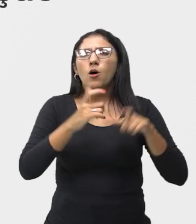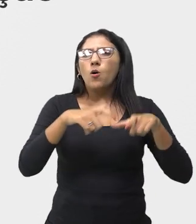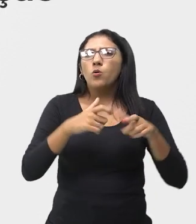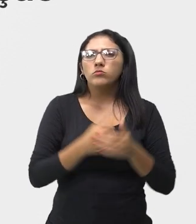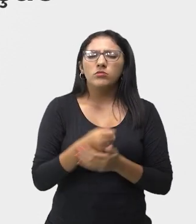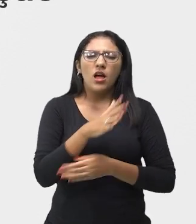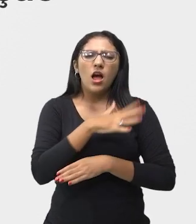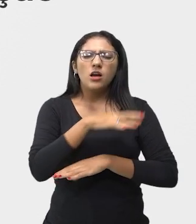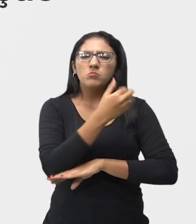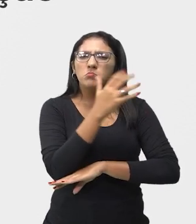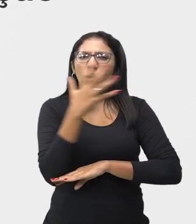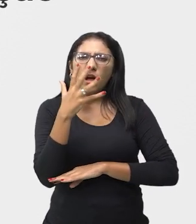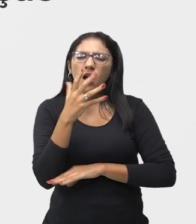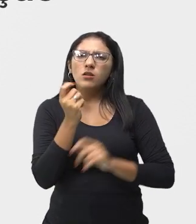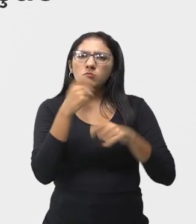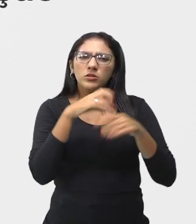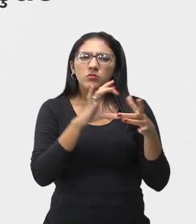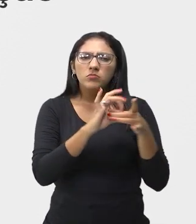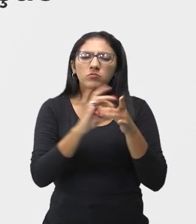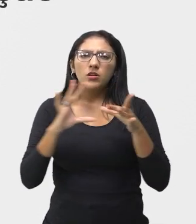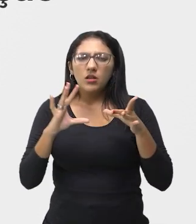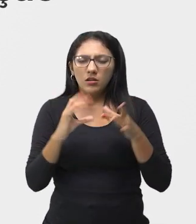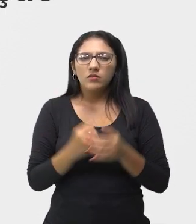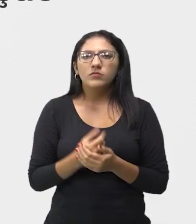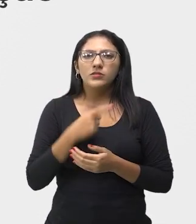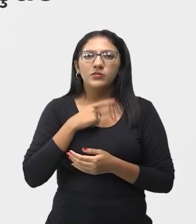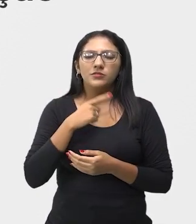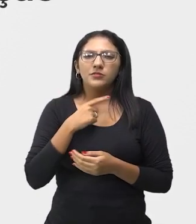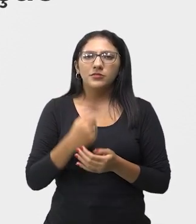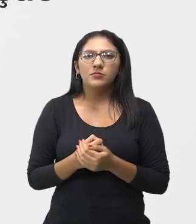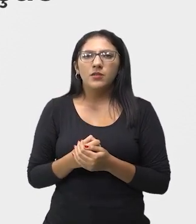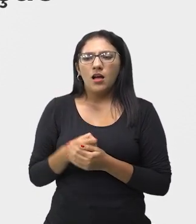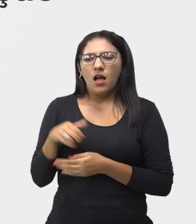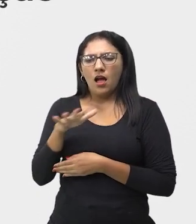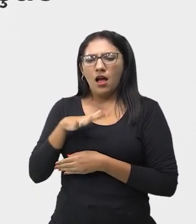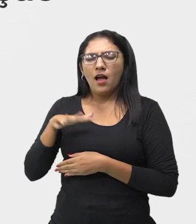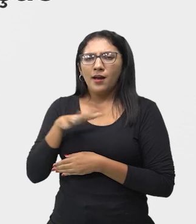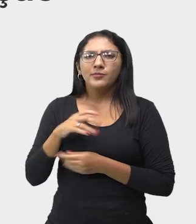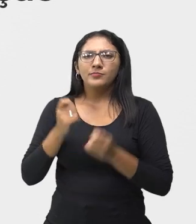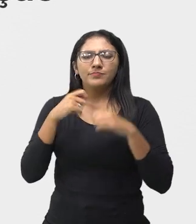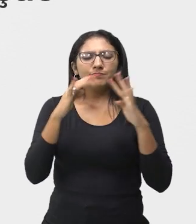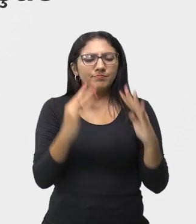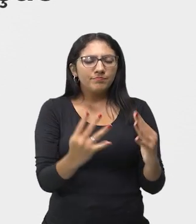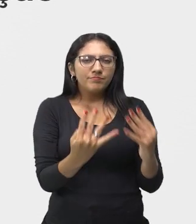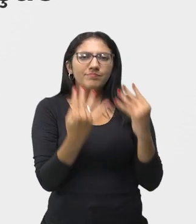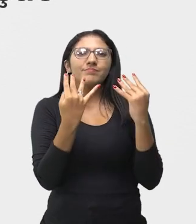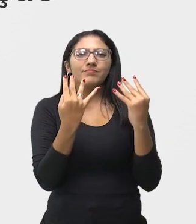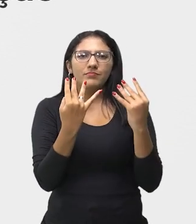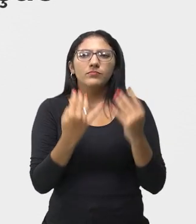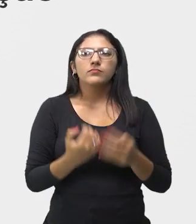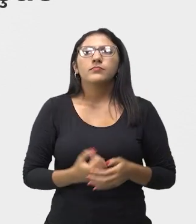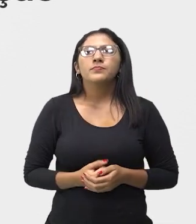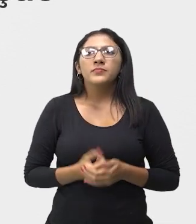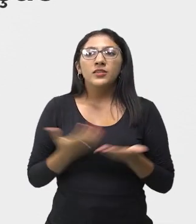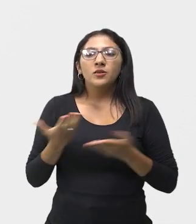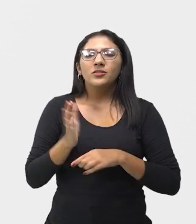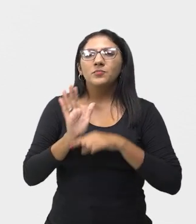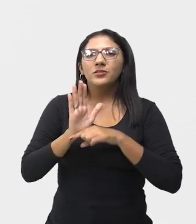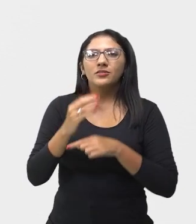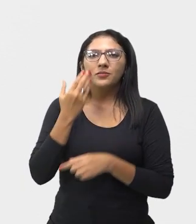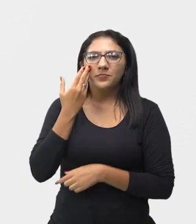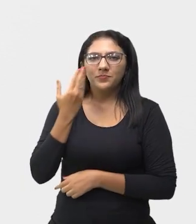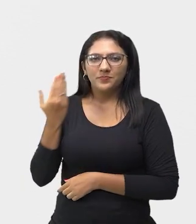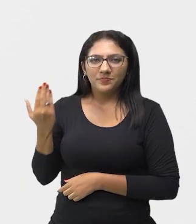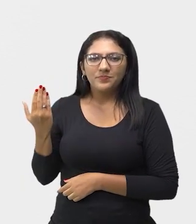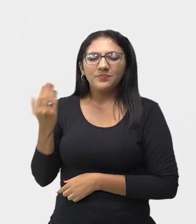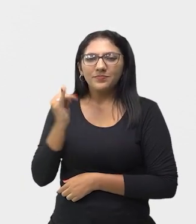praças públicas em carroças que viraram palcos improvisados. A gente vai mostrar para vocês uma